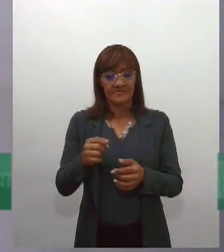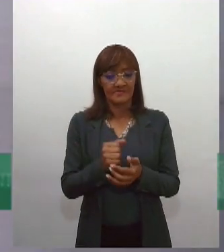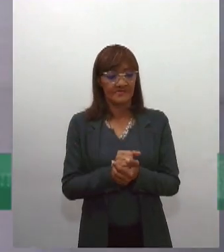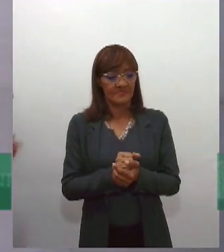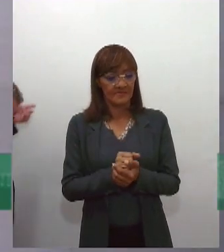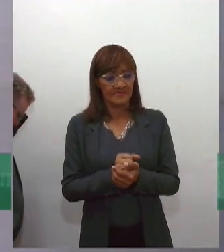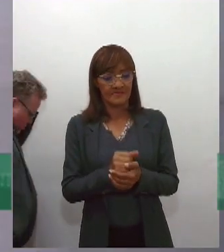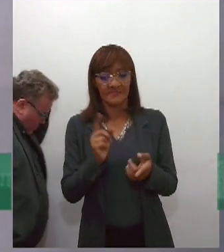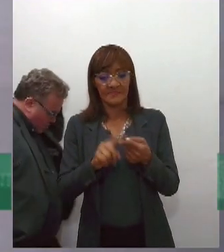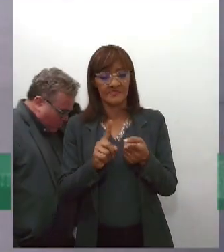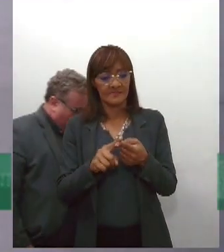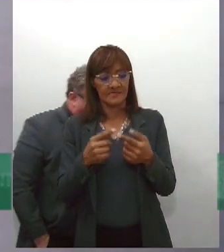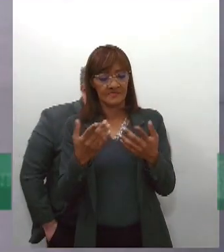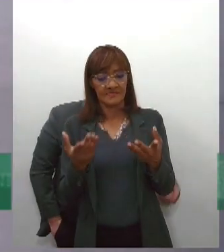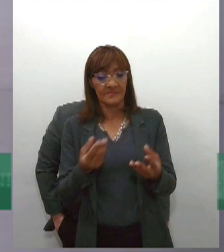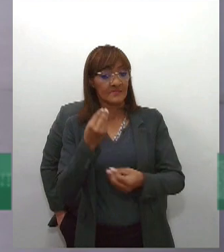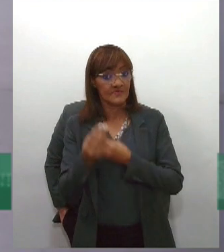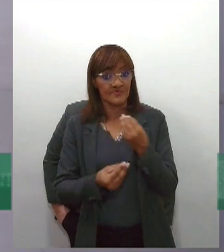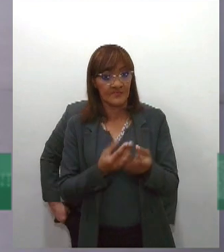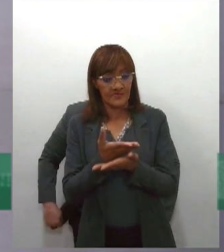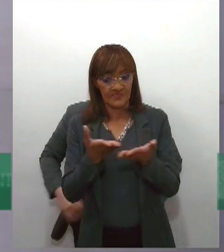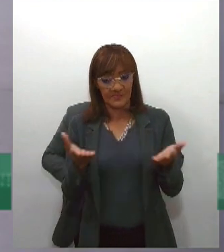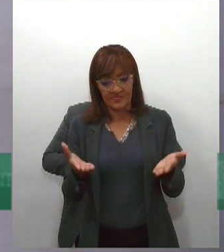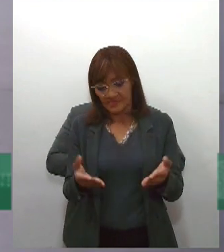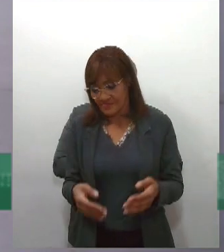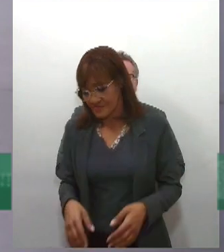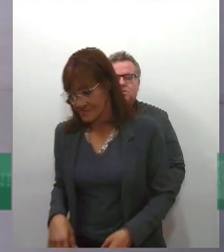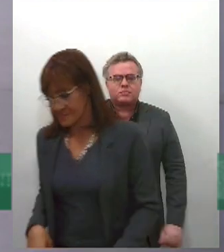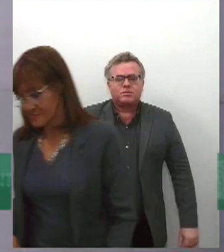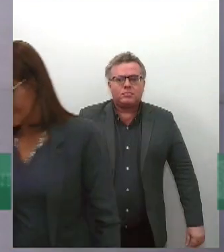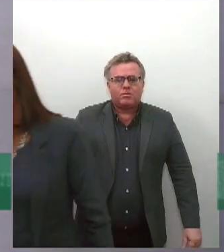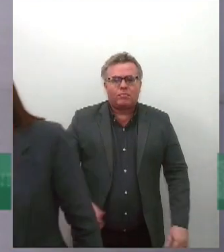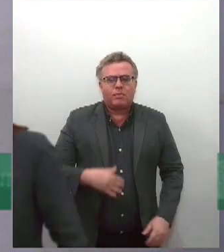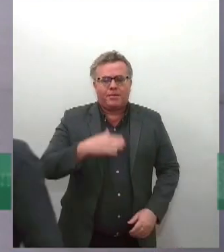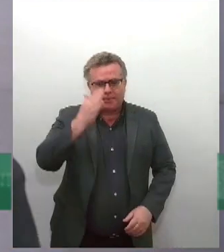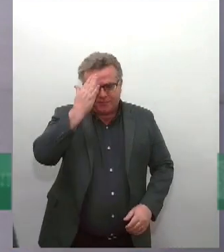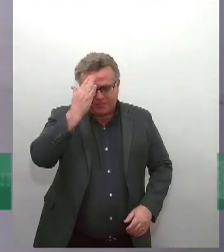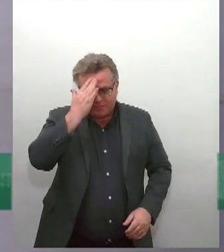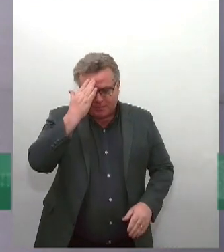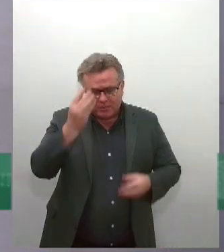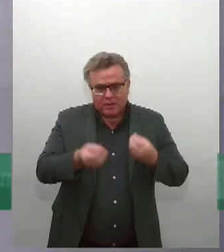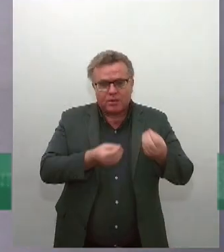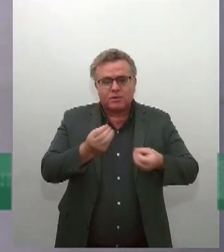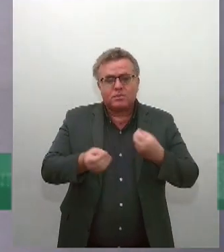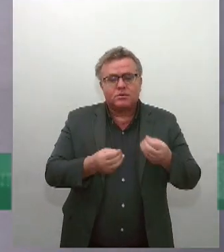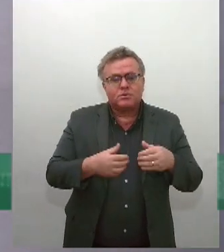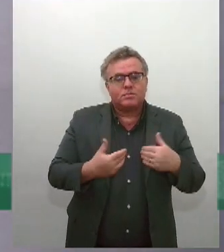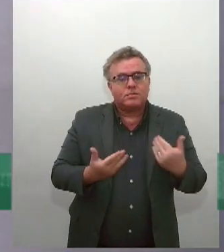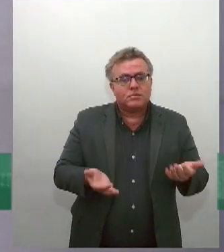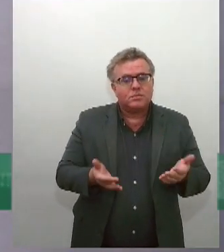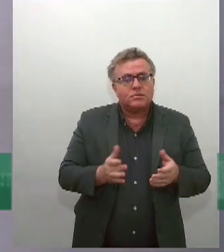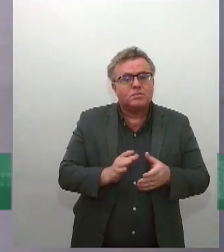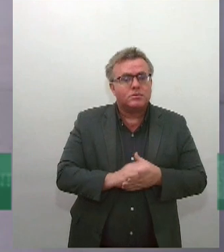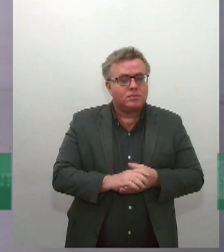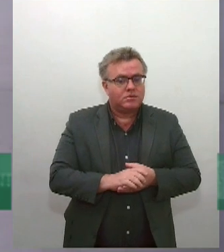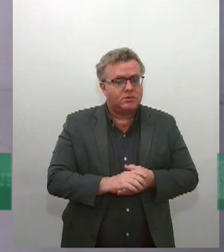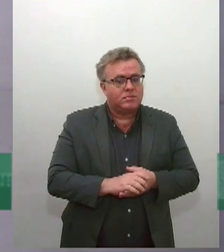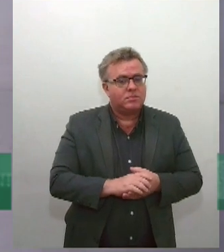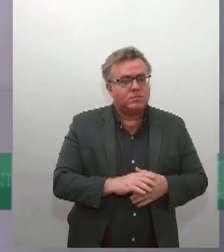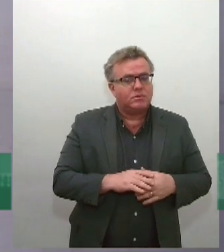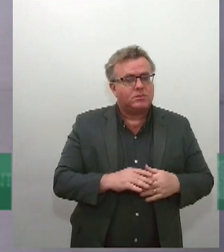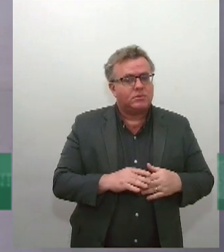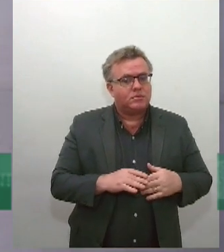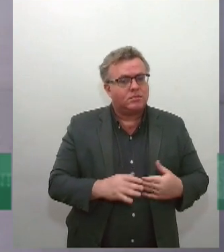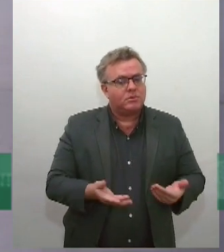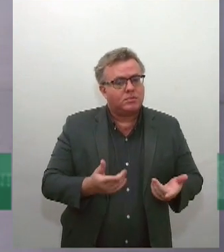de você ser direita ou esquerda, entendeu? São os radicais. Radicais de esquerda e radicais de direita. cometem crimes.